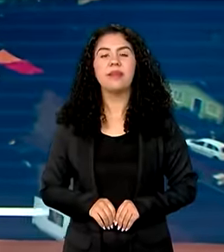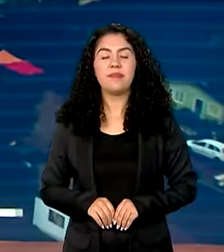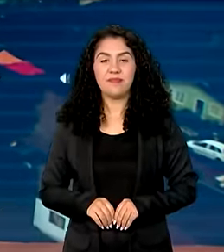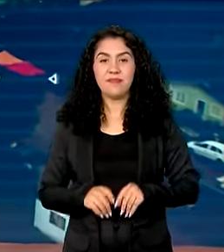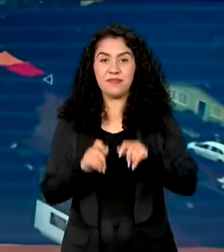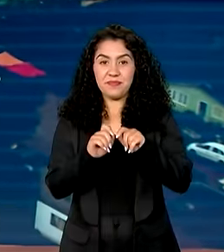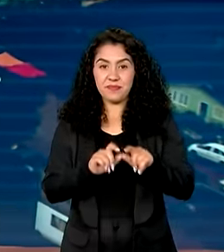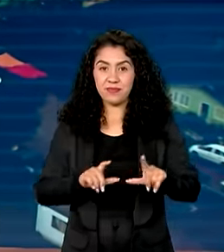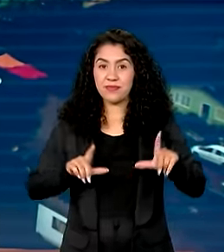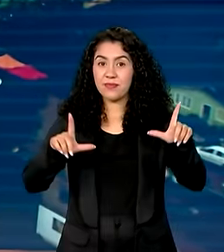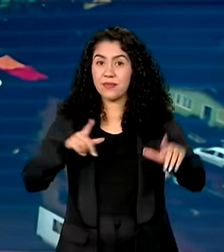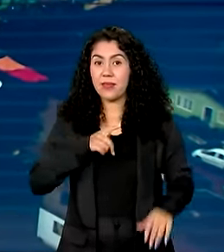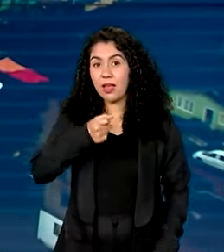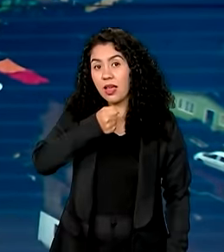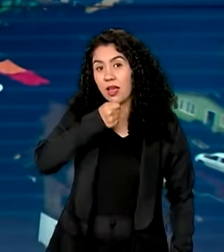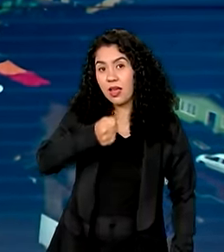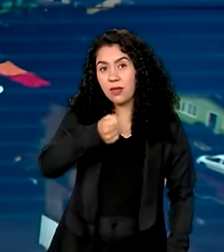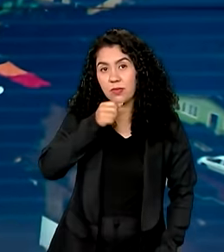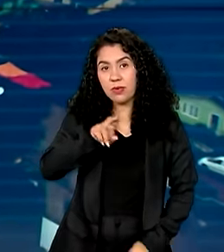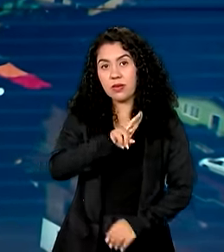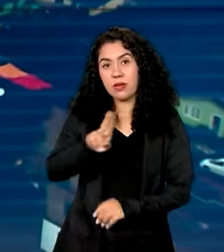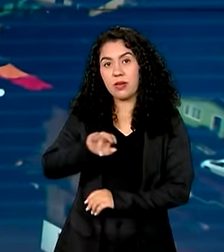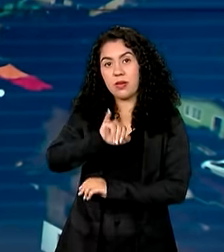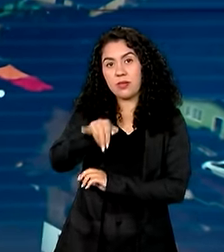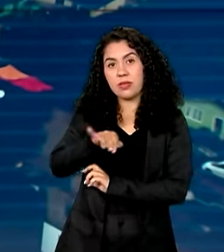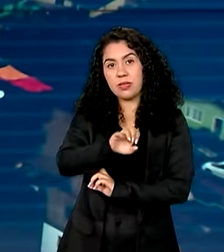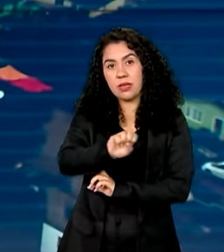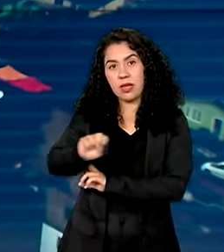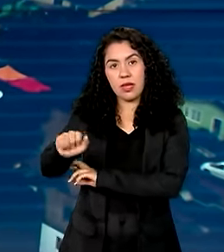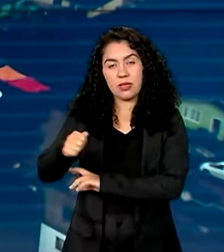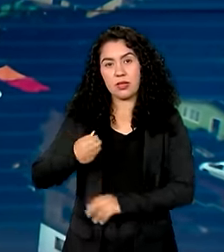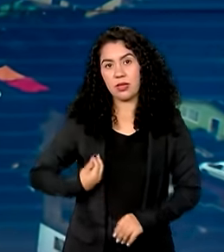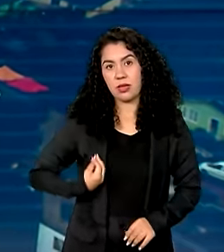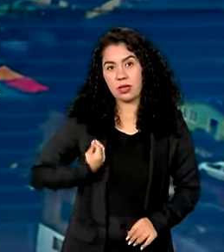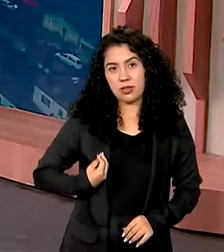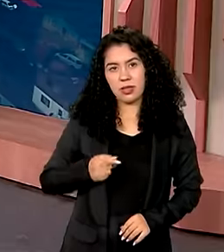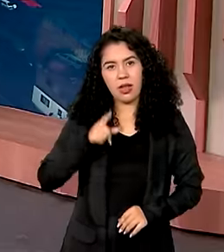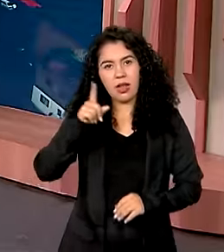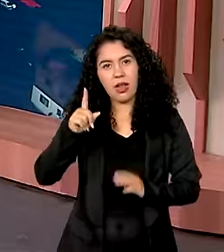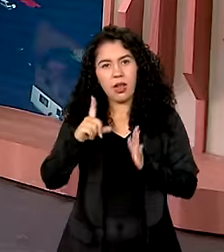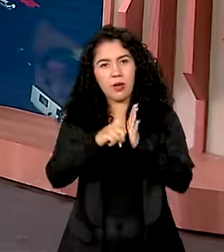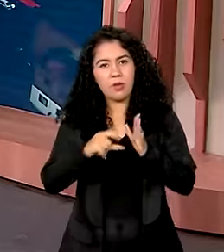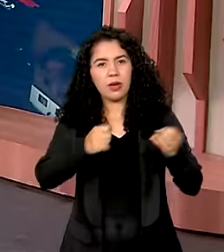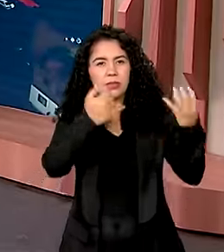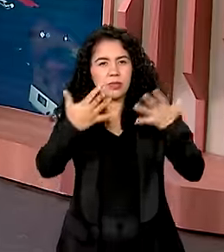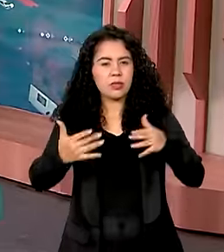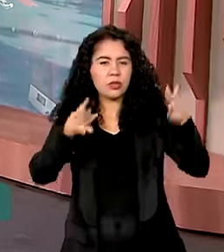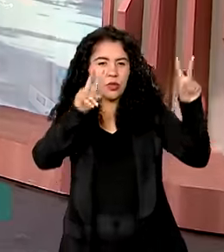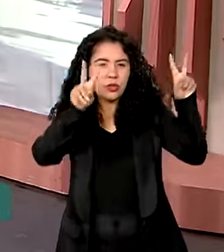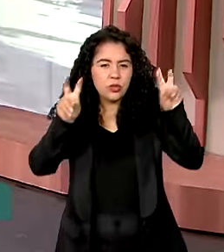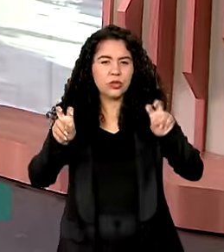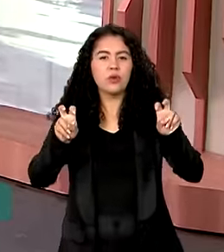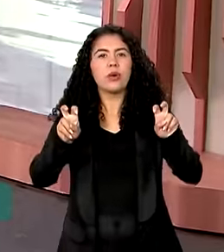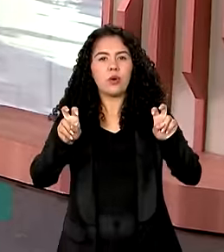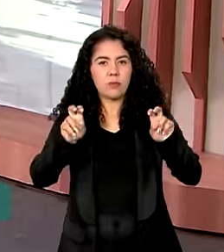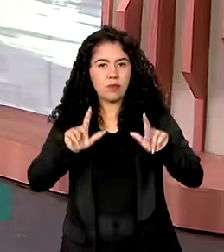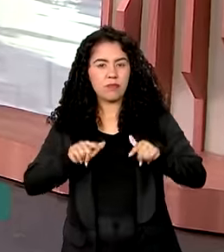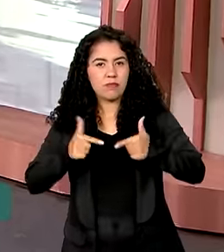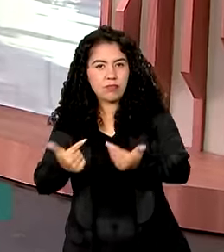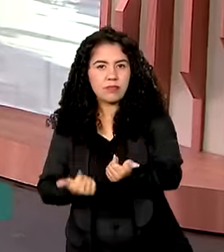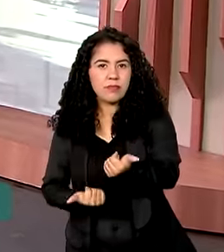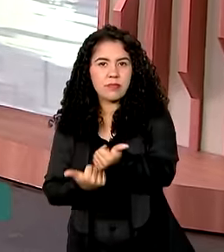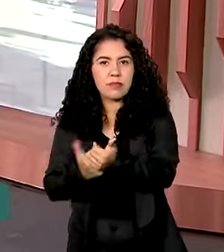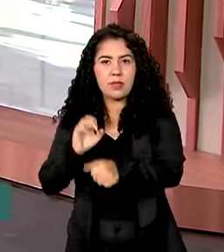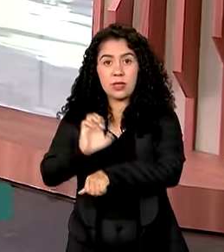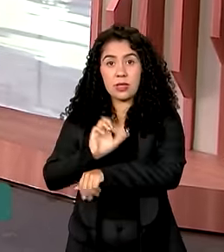Estamos de volta e vamos falar sobre as ações federais no Rio Grande do Sul. Vamos retornar ao Palácio do Planalto, falar com